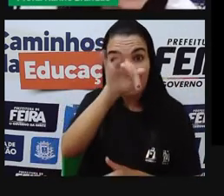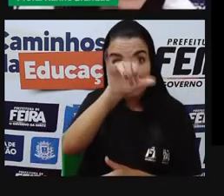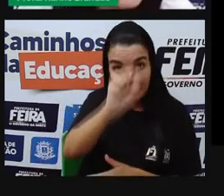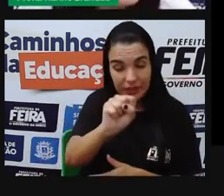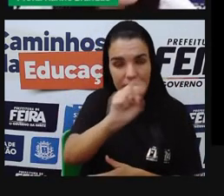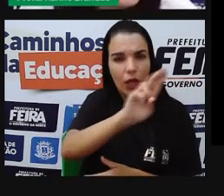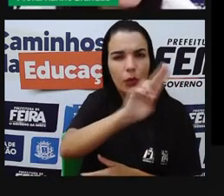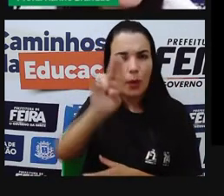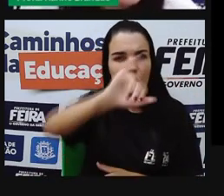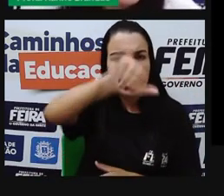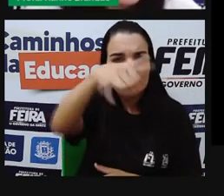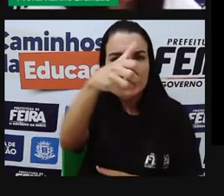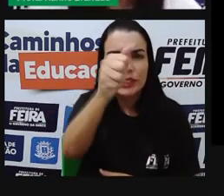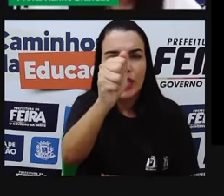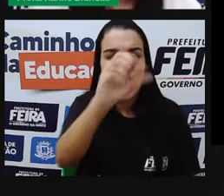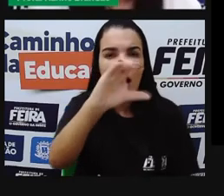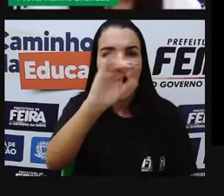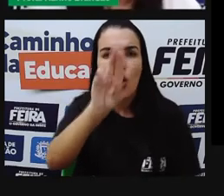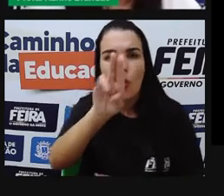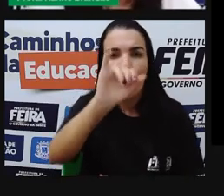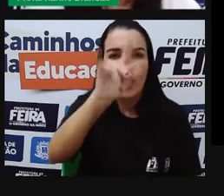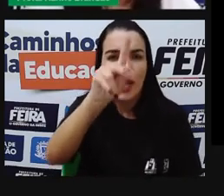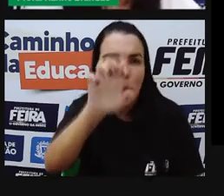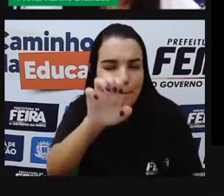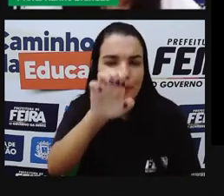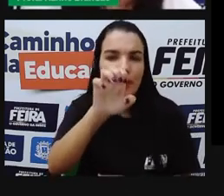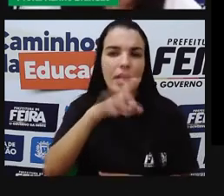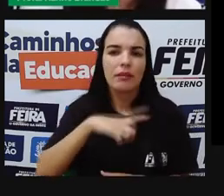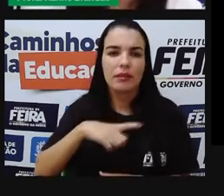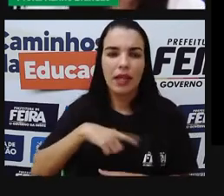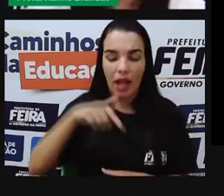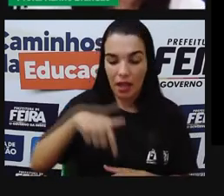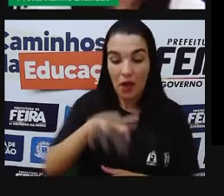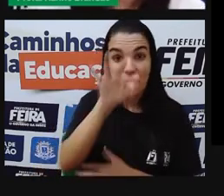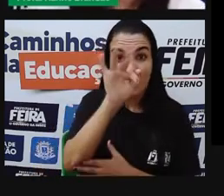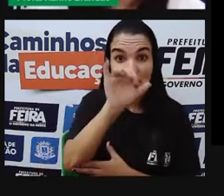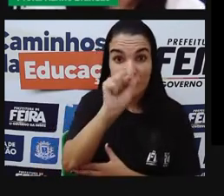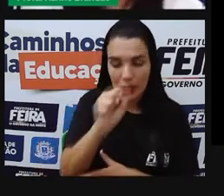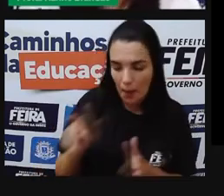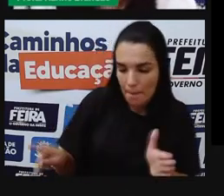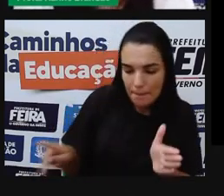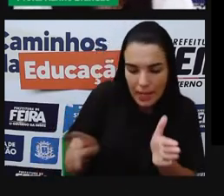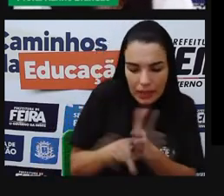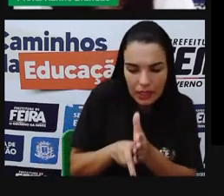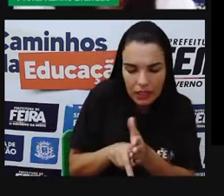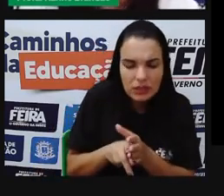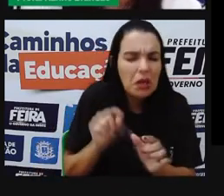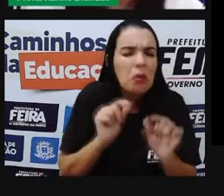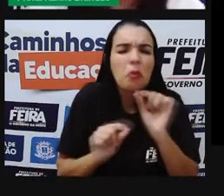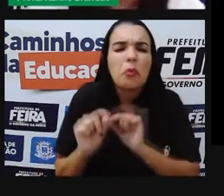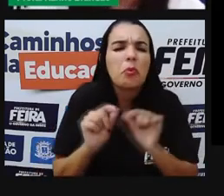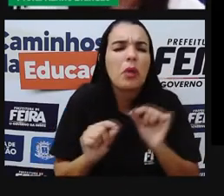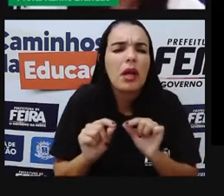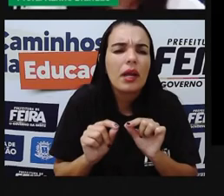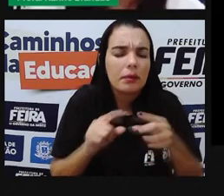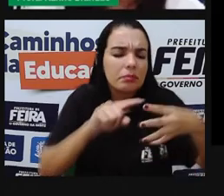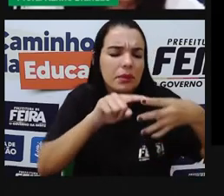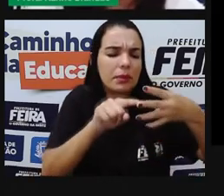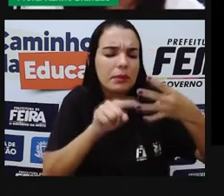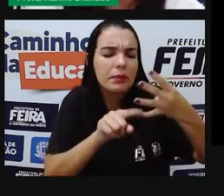cidade, Fera de Santana, né? E aí, ele faz parte da hidrosfera, litosfera,